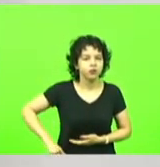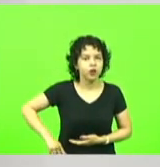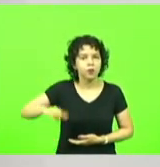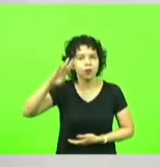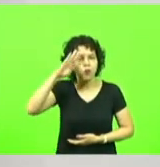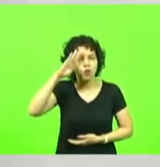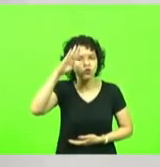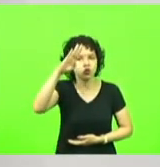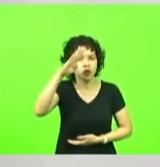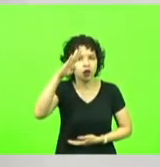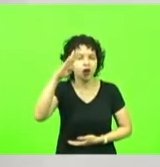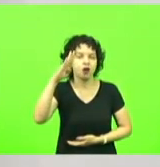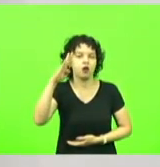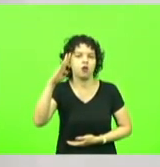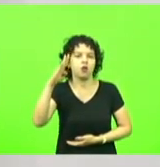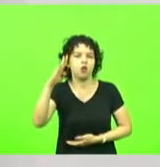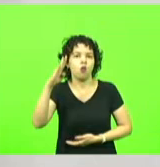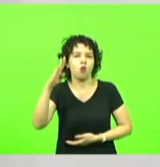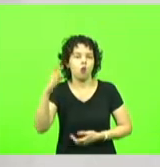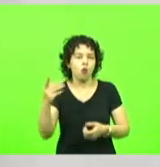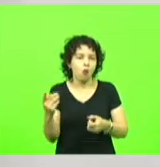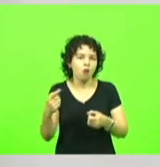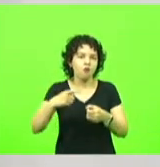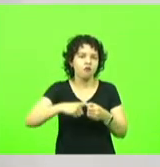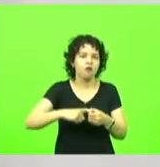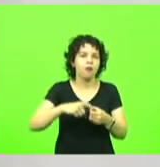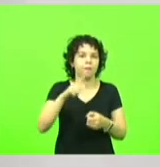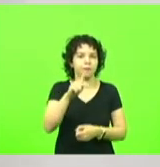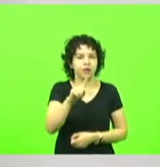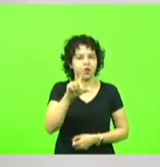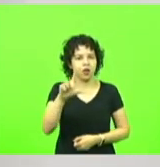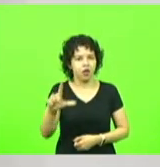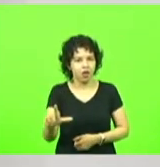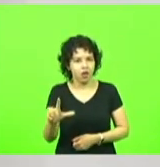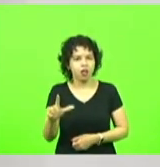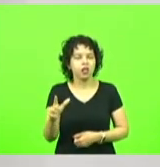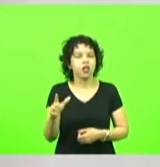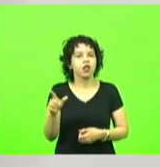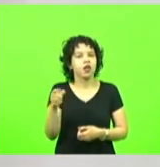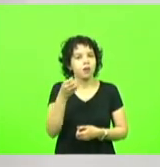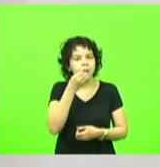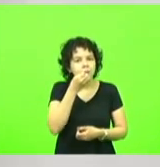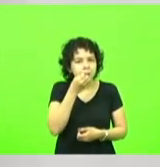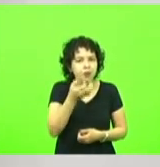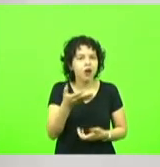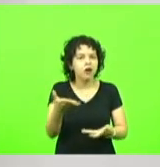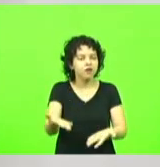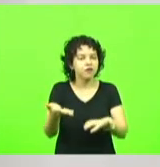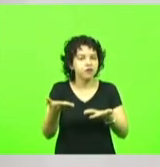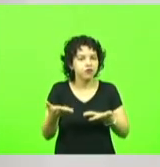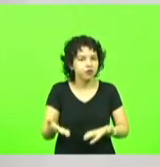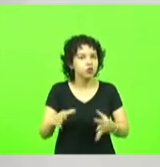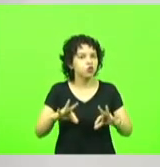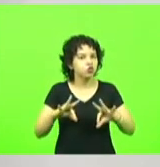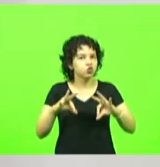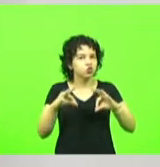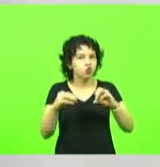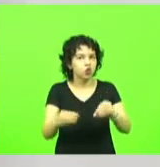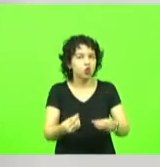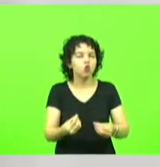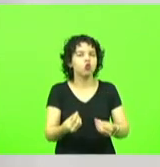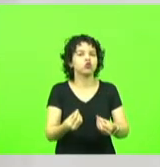para o PL ele é muito bem-vindo assim como todos os idealistas